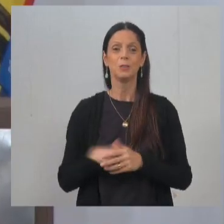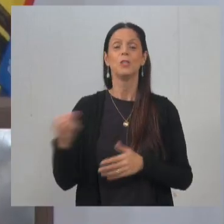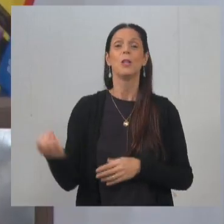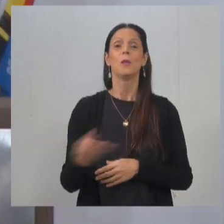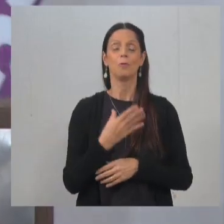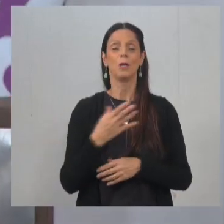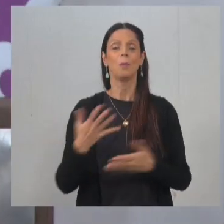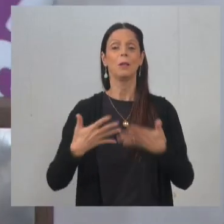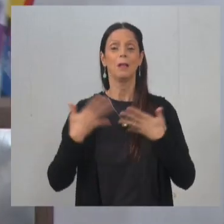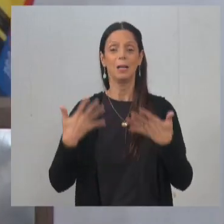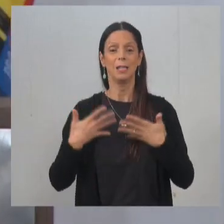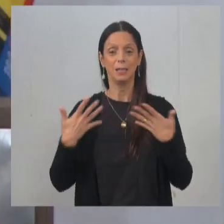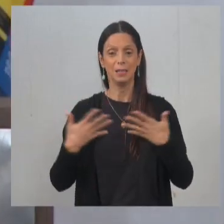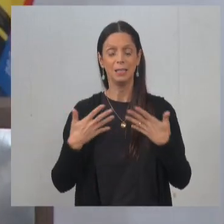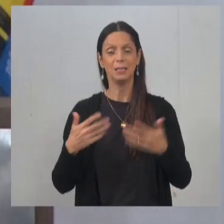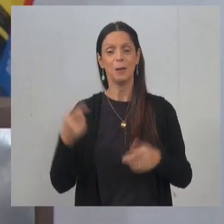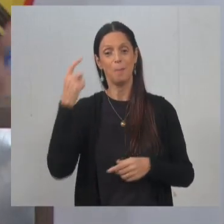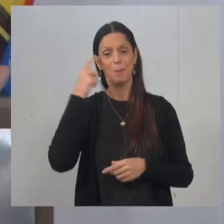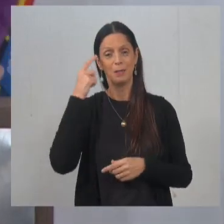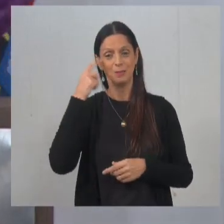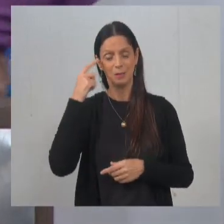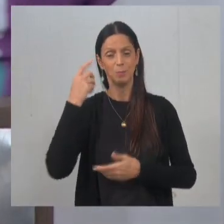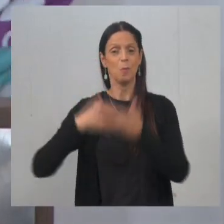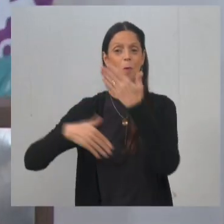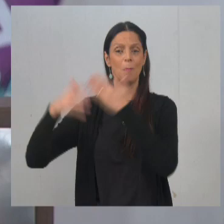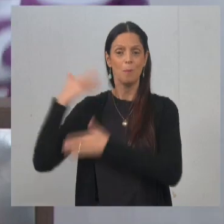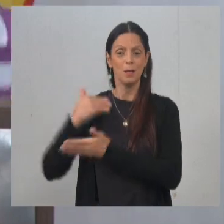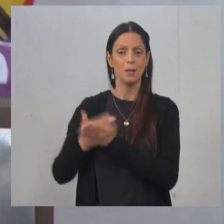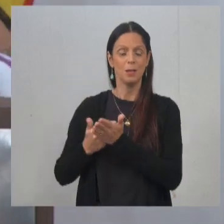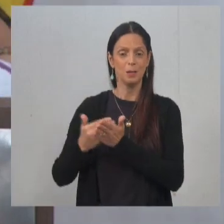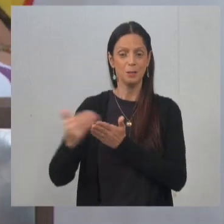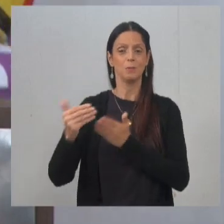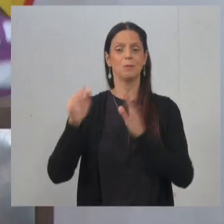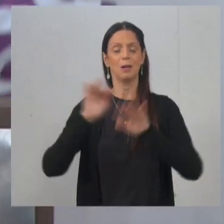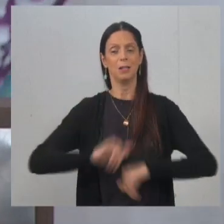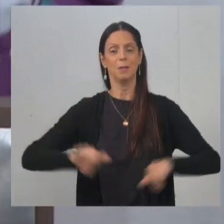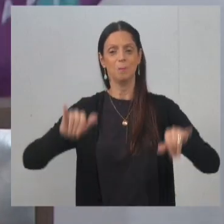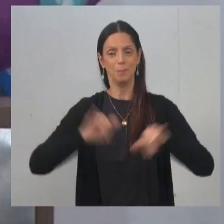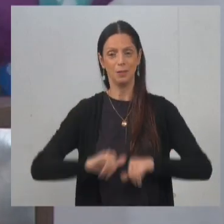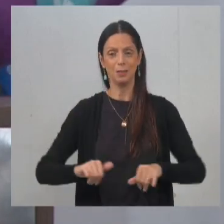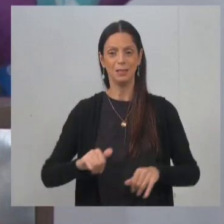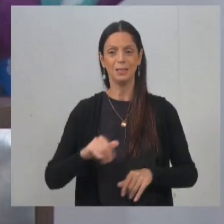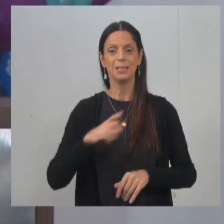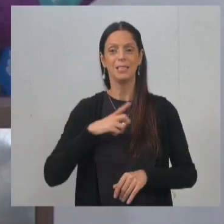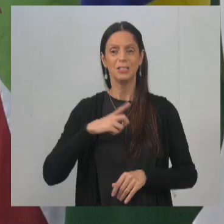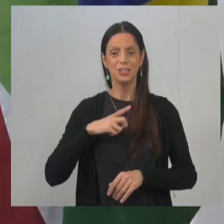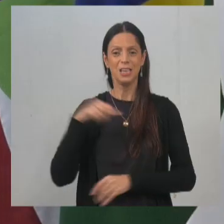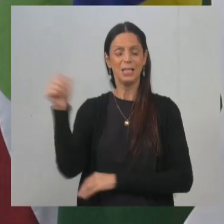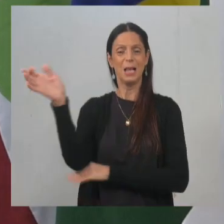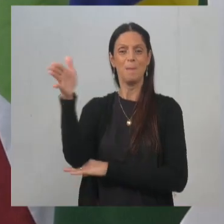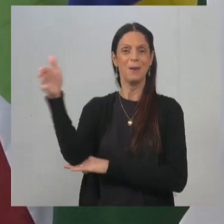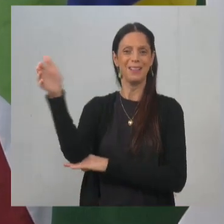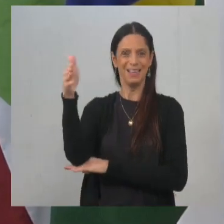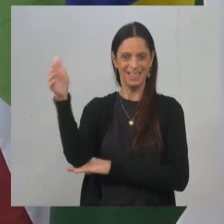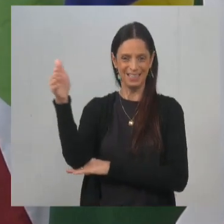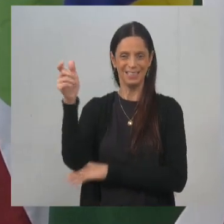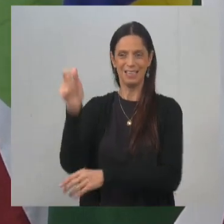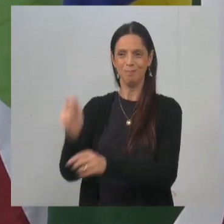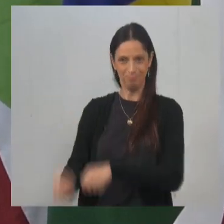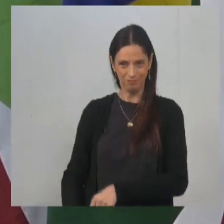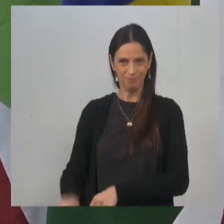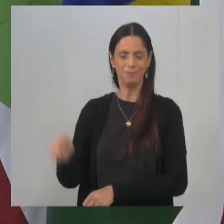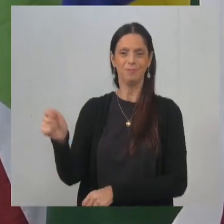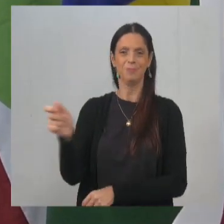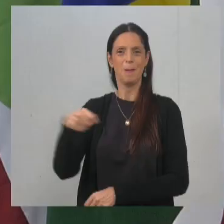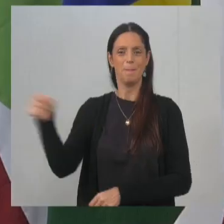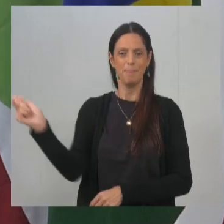com muita alegria, pensamos isso desde o início da campanha, temos aqui nossos windbanners, nossos windbanners que estavam colocados